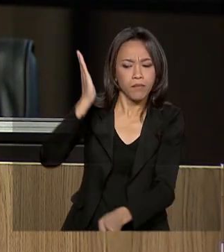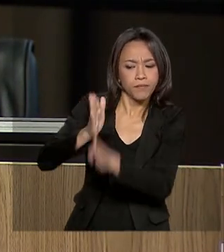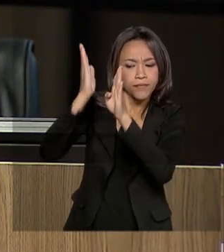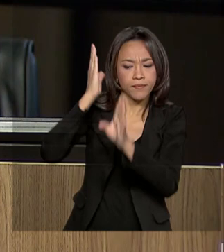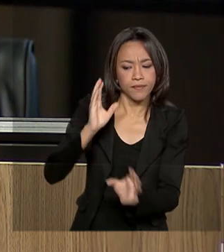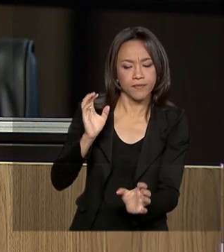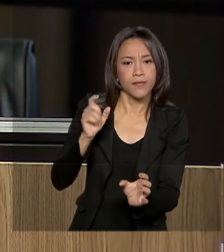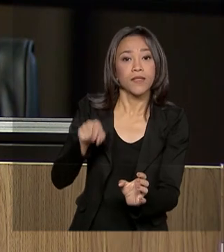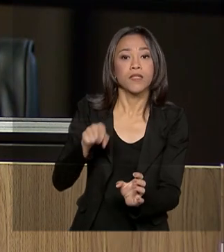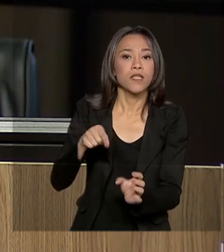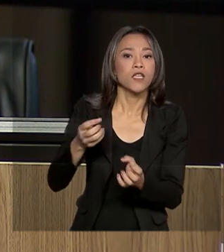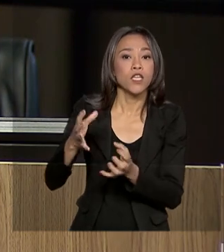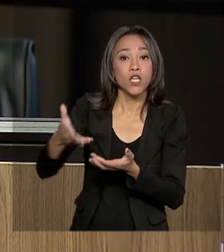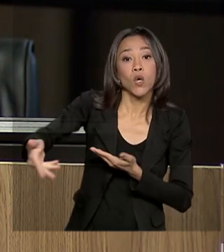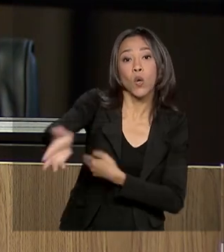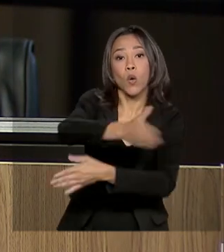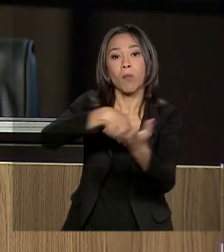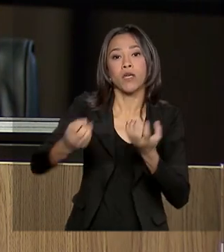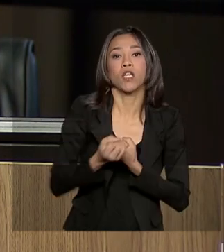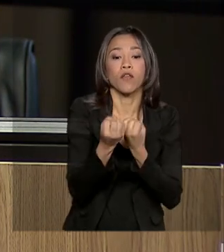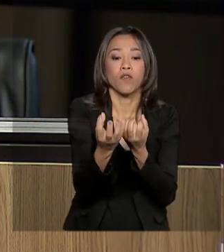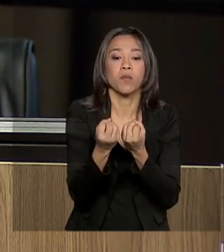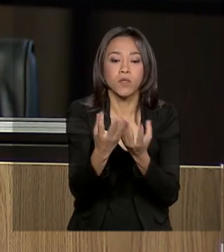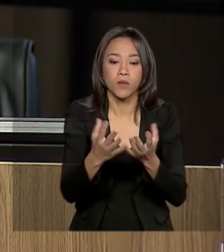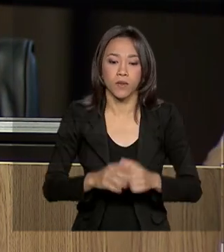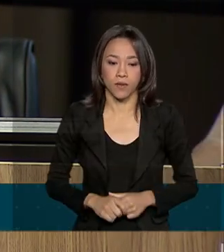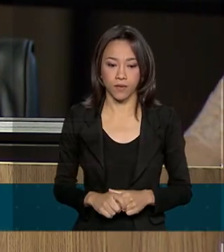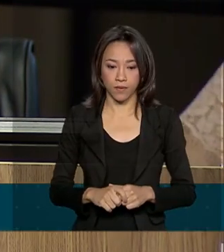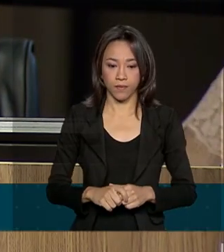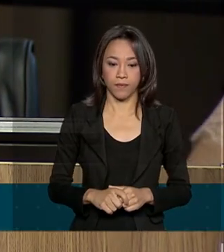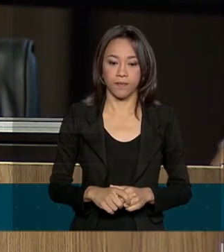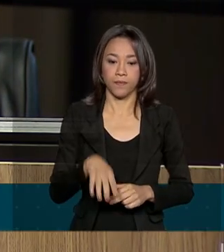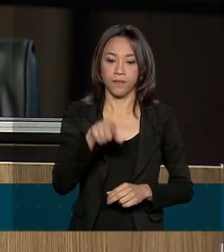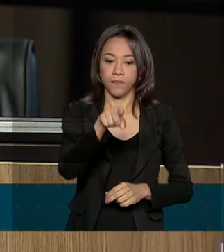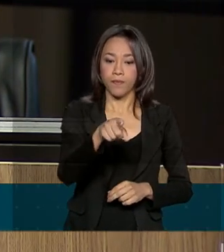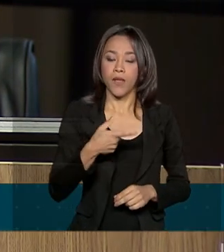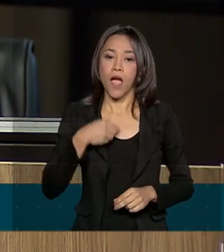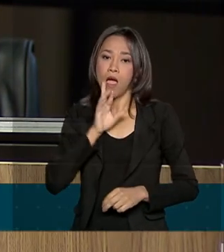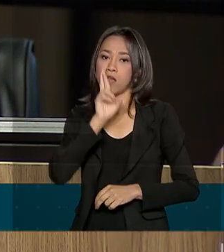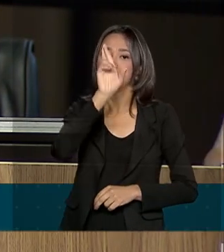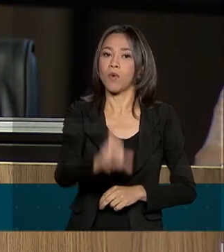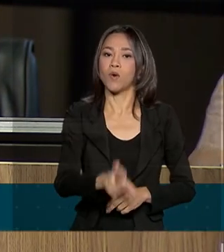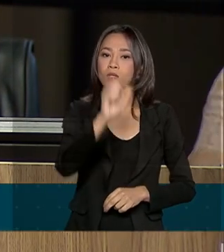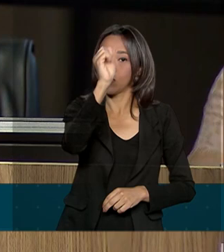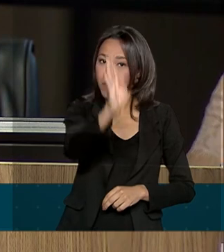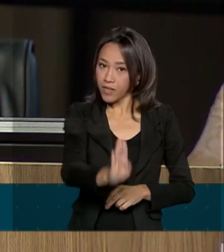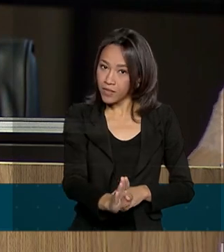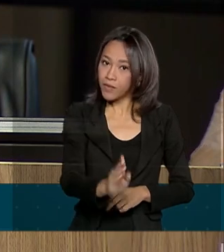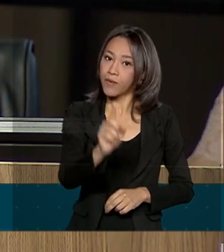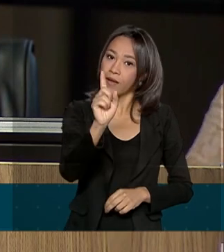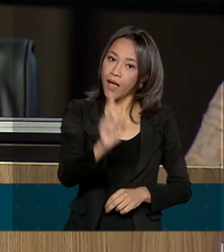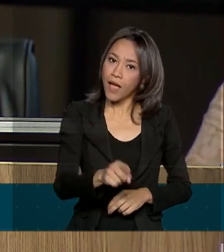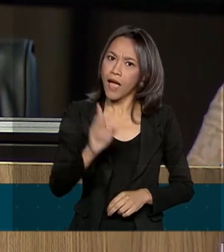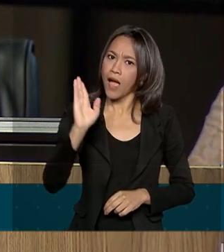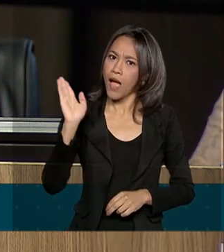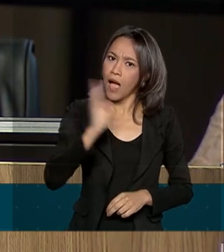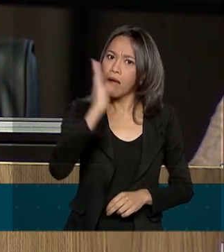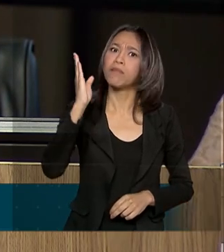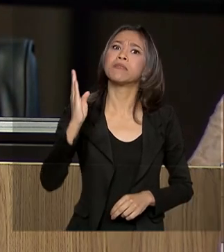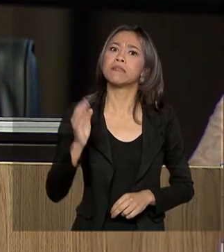compartilhamento de informações. A resposta do Brasil é uma resposta rápida,